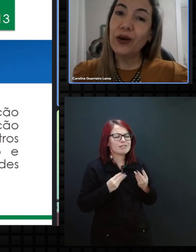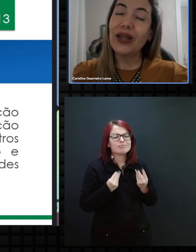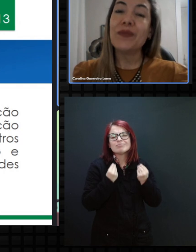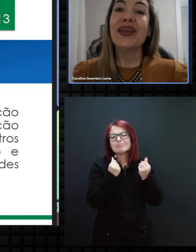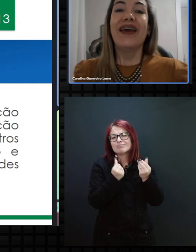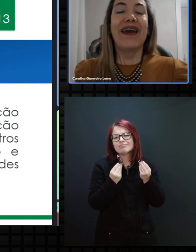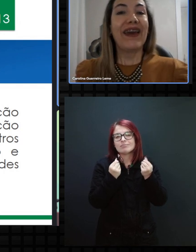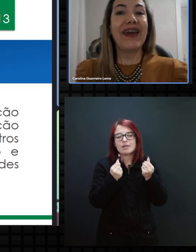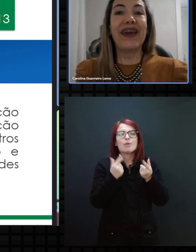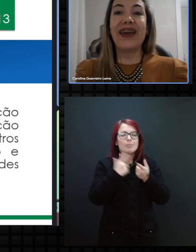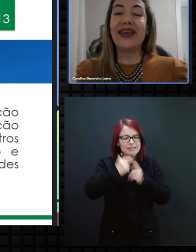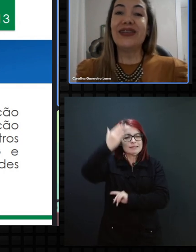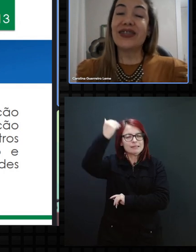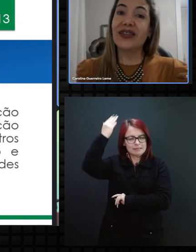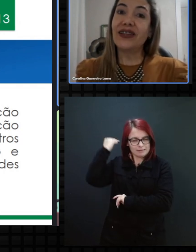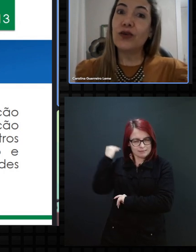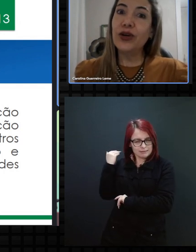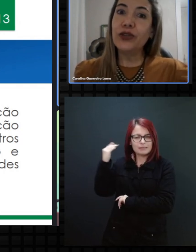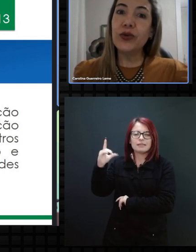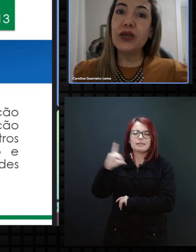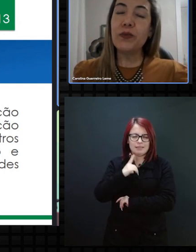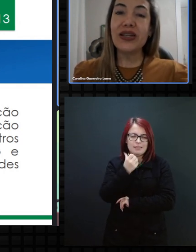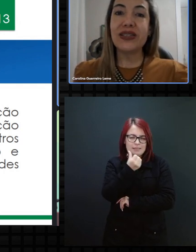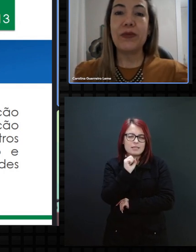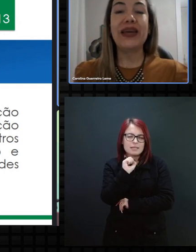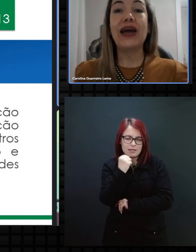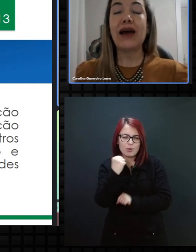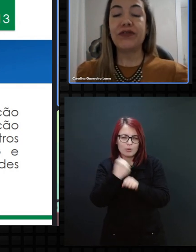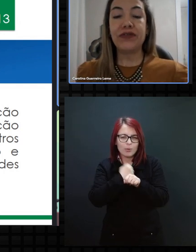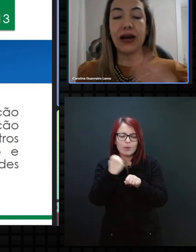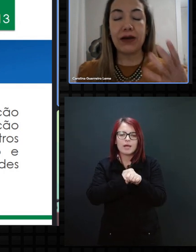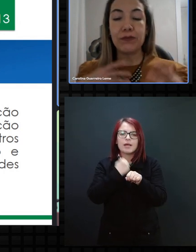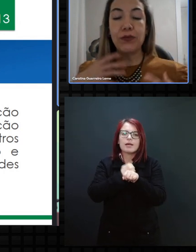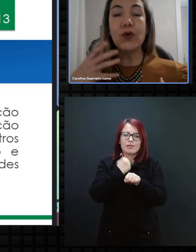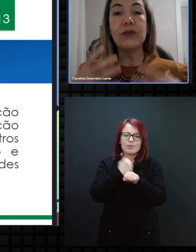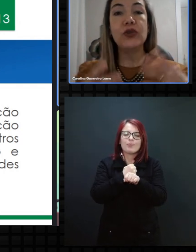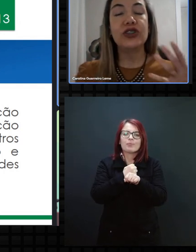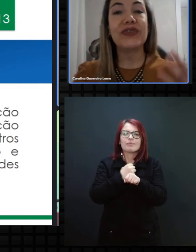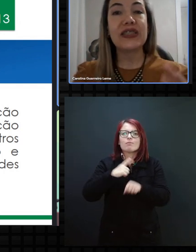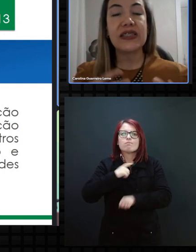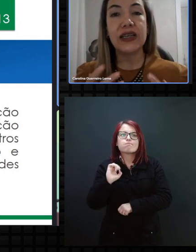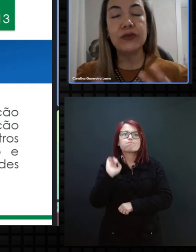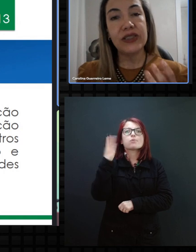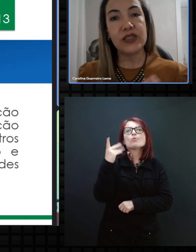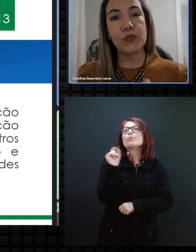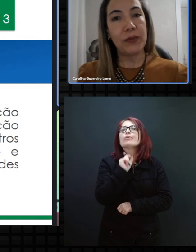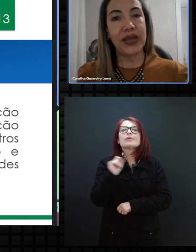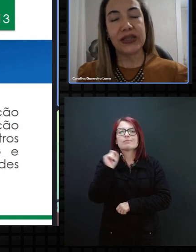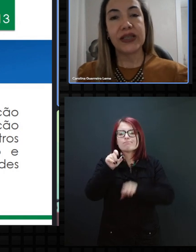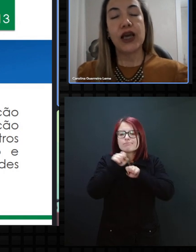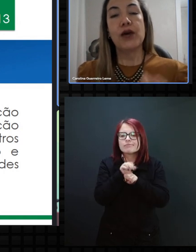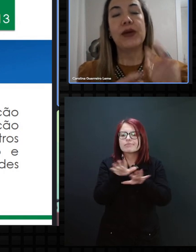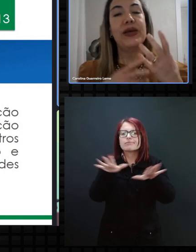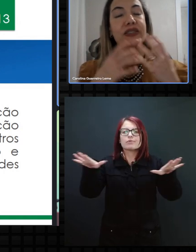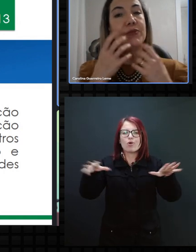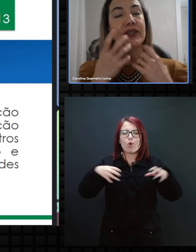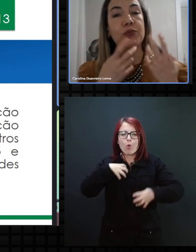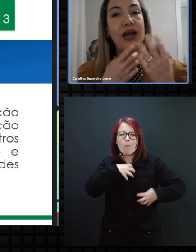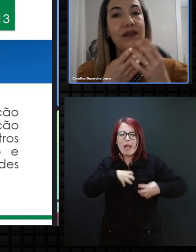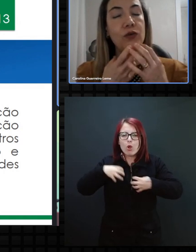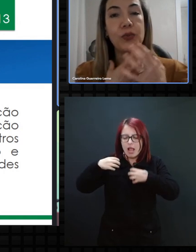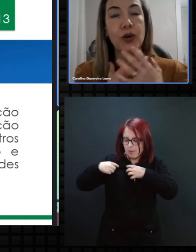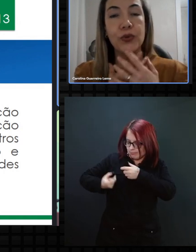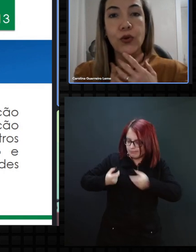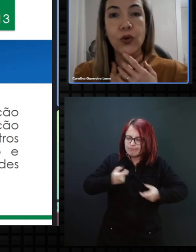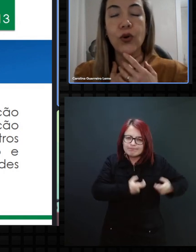de rubeula, em 68, em perceber a pouca motivação desses bebês. Bebês que